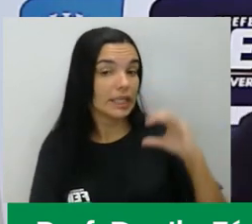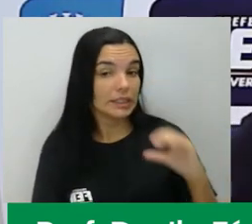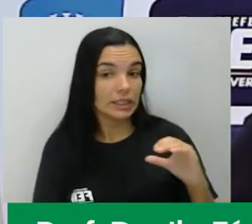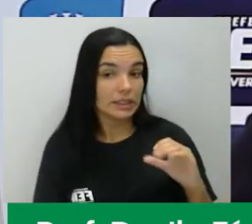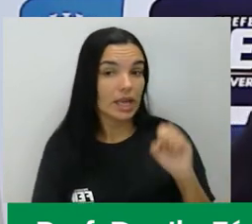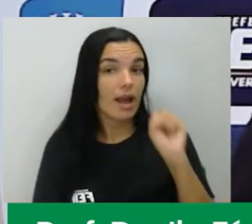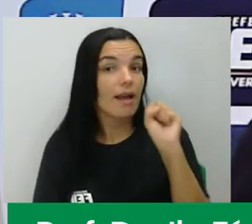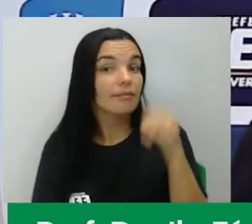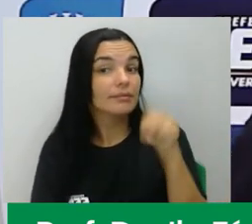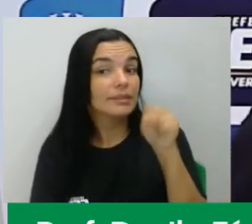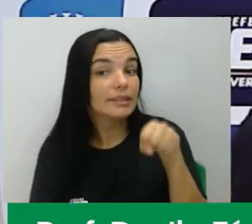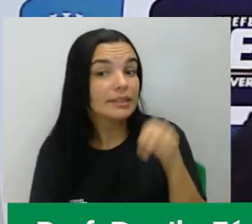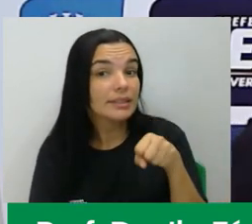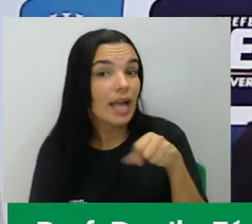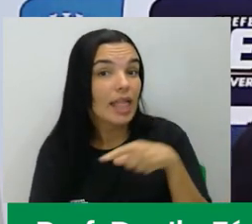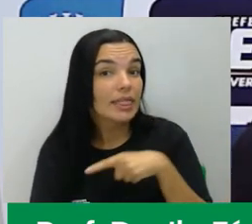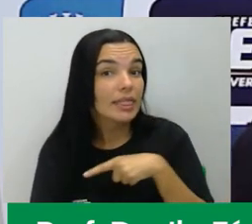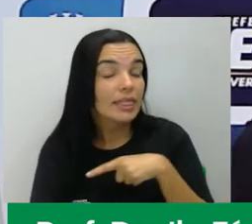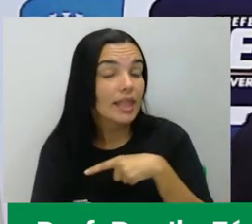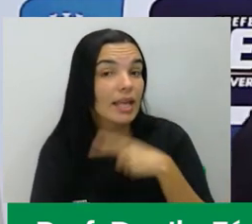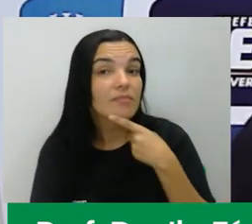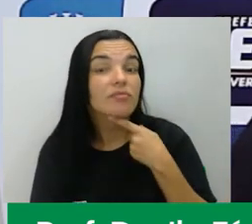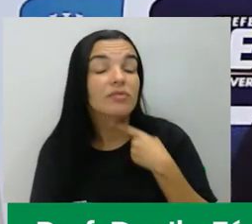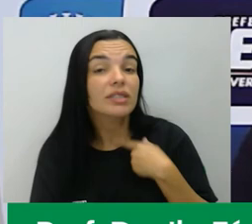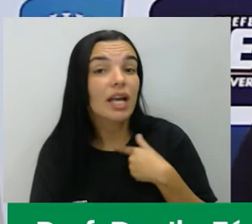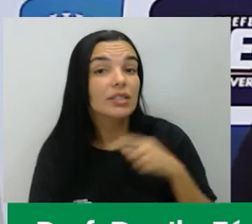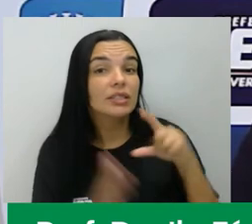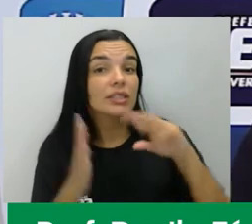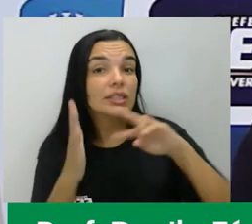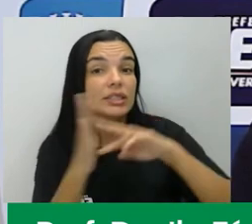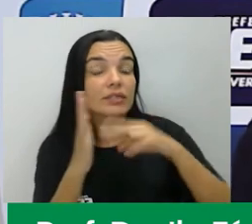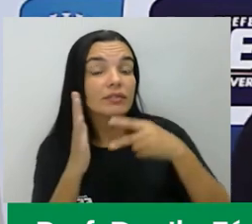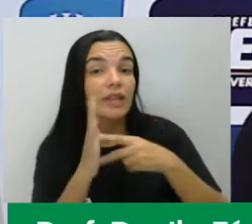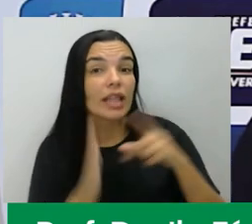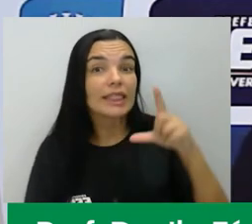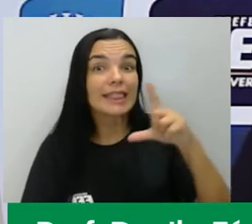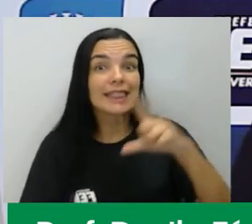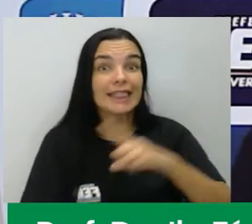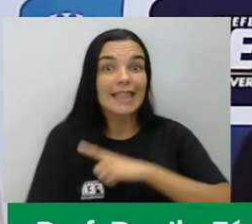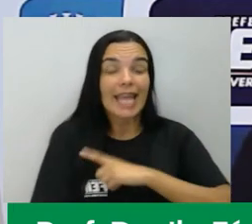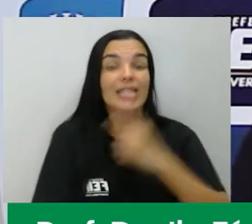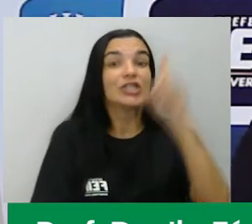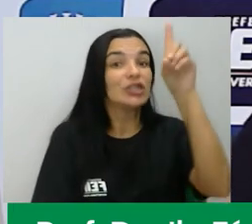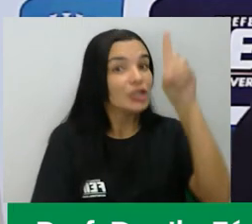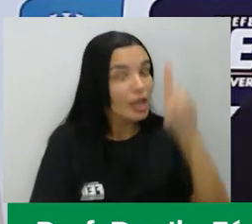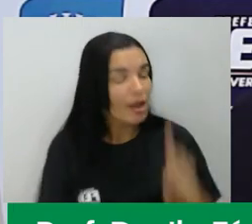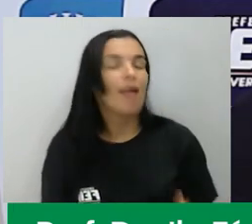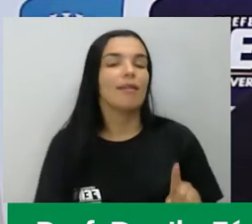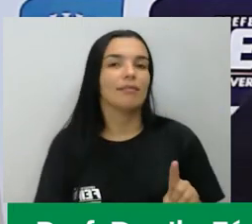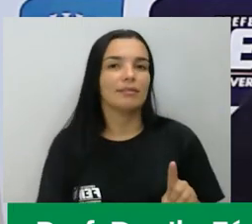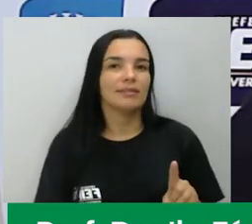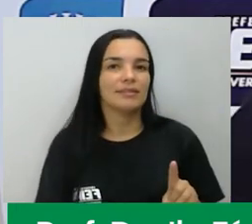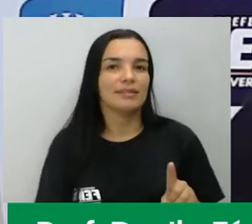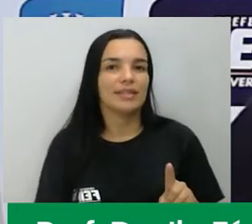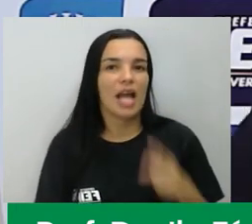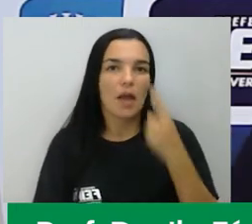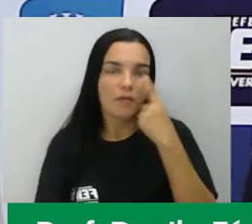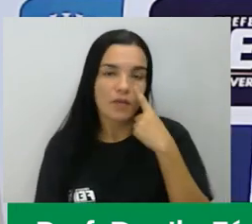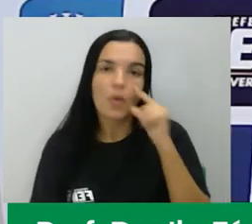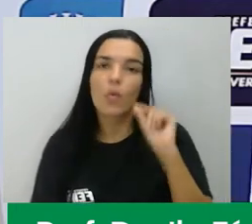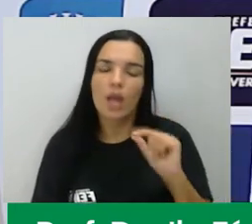capacidade de ter direito. E a gente percebeu que esses direitos são construídos historicamente.